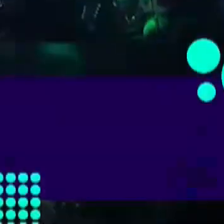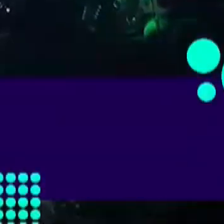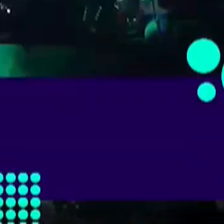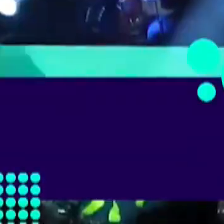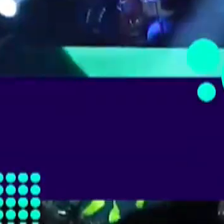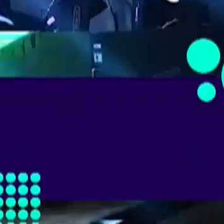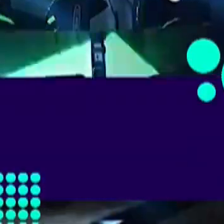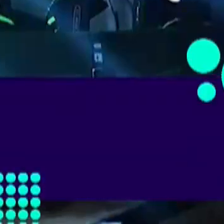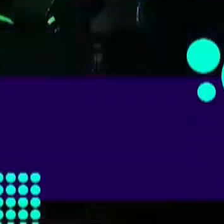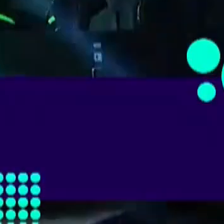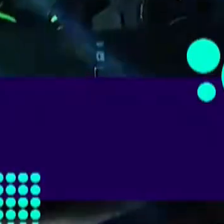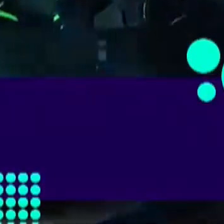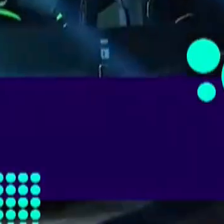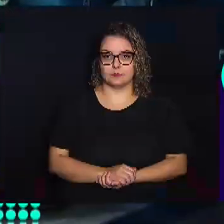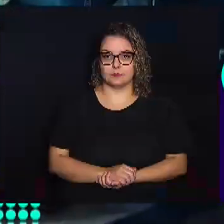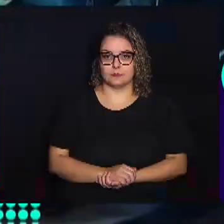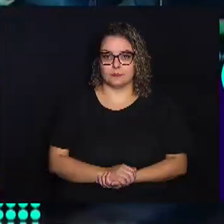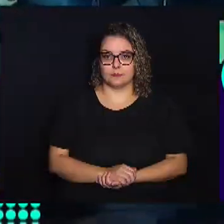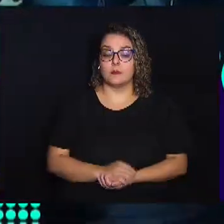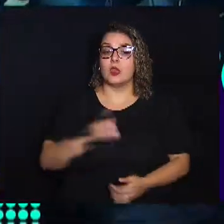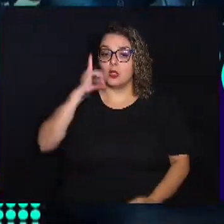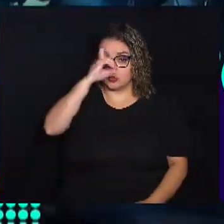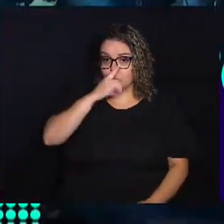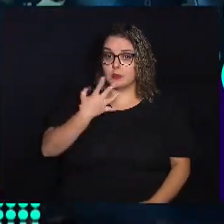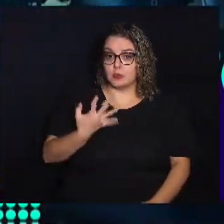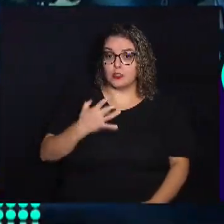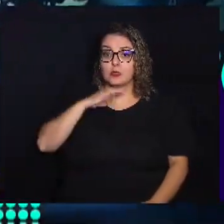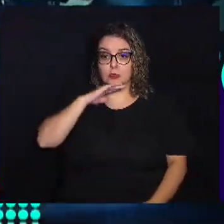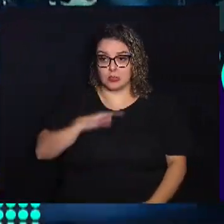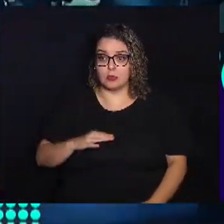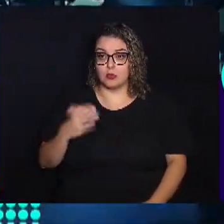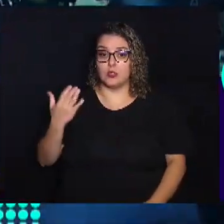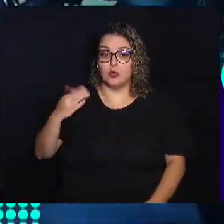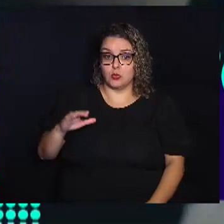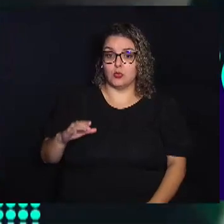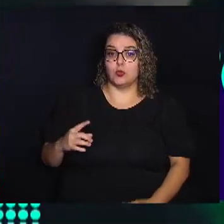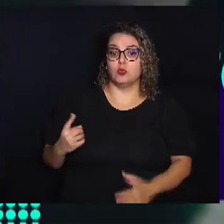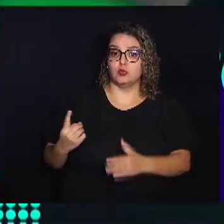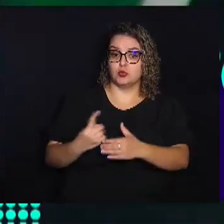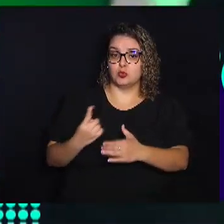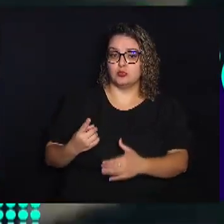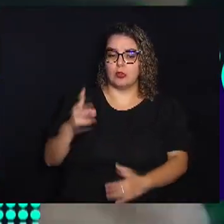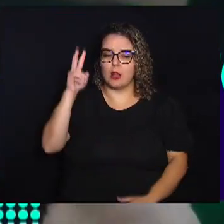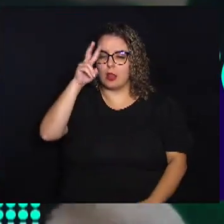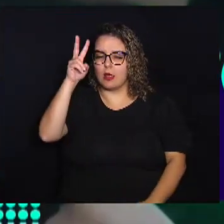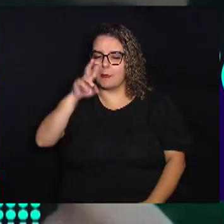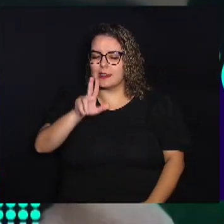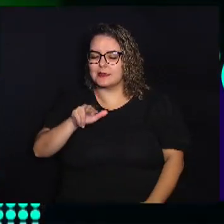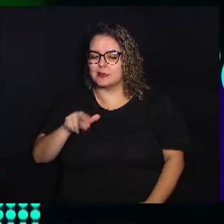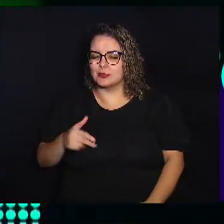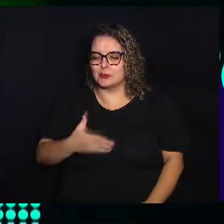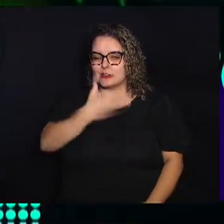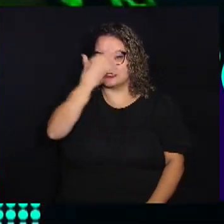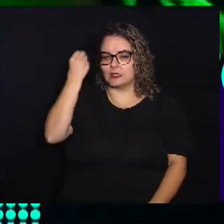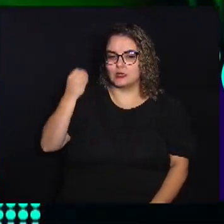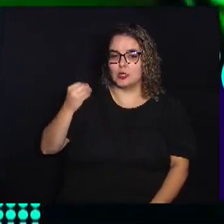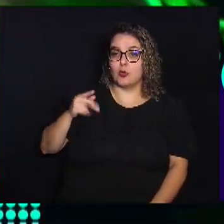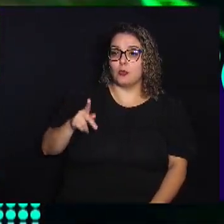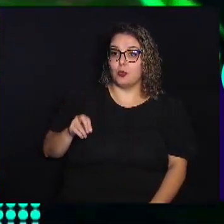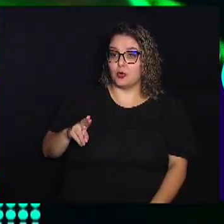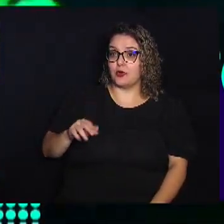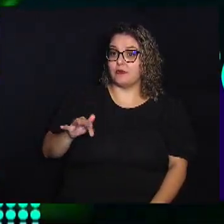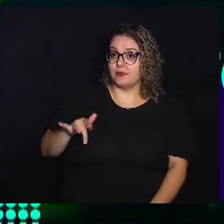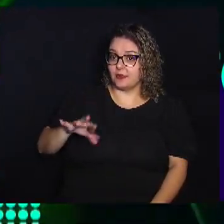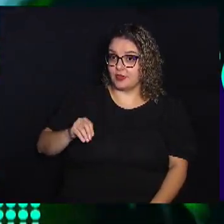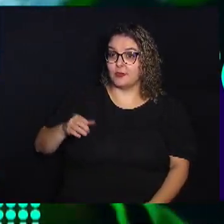Domingo Às 4 da tarde Tem show de lançamento Do disco Lembranças Inesquecíveis De Porfírio Miranda Com